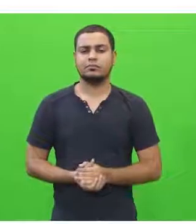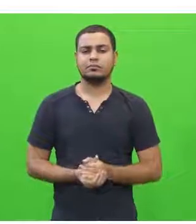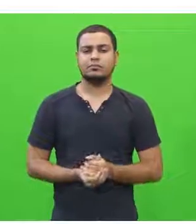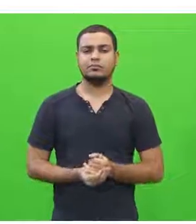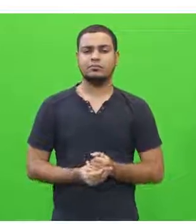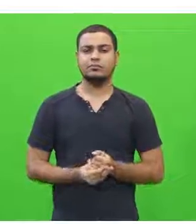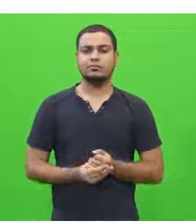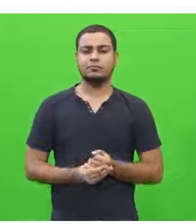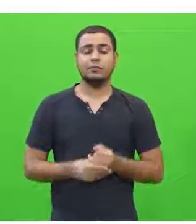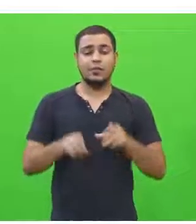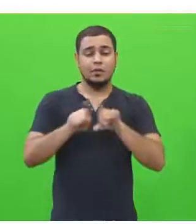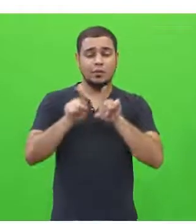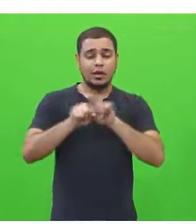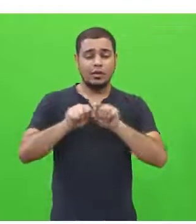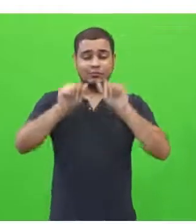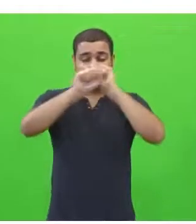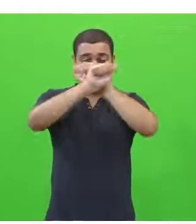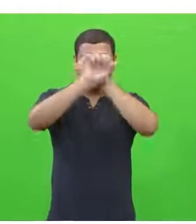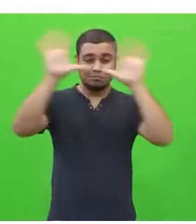Clareza,